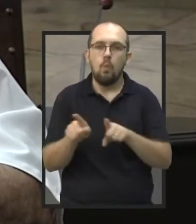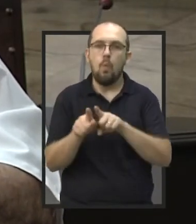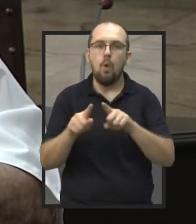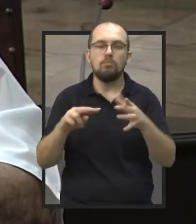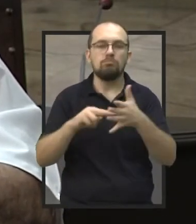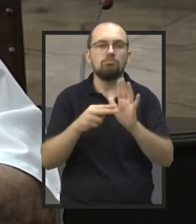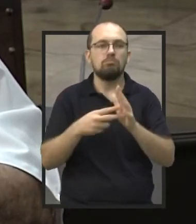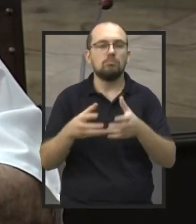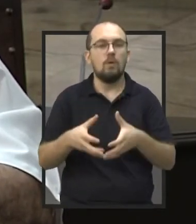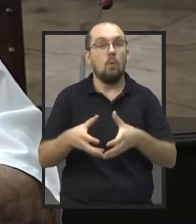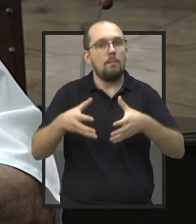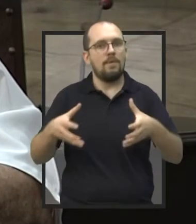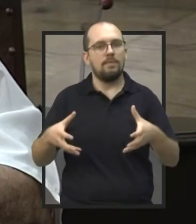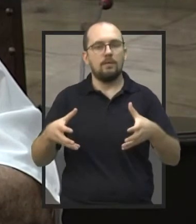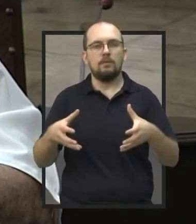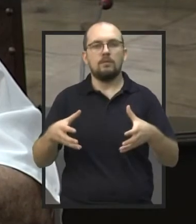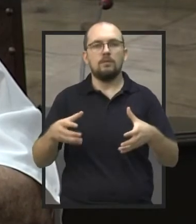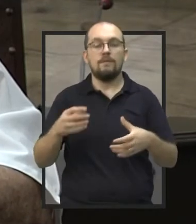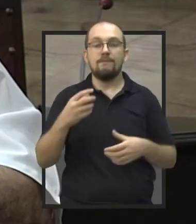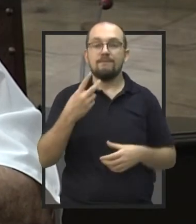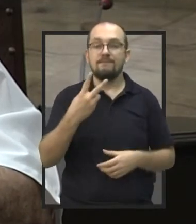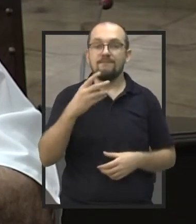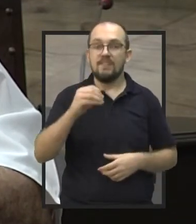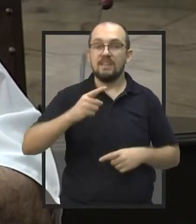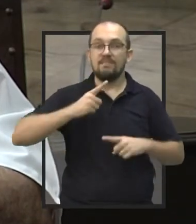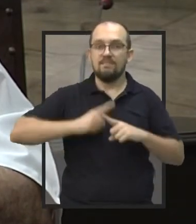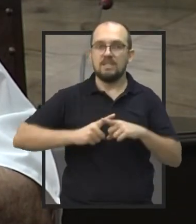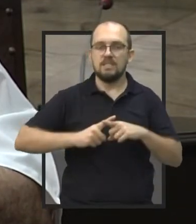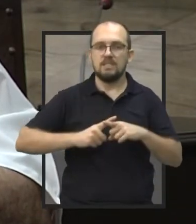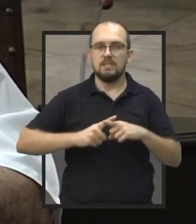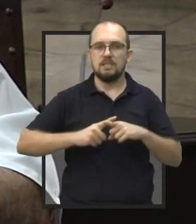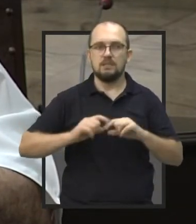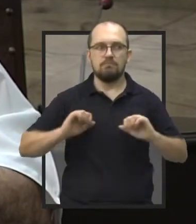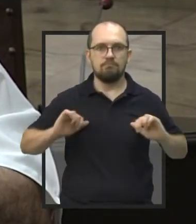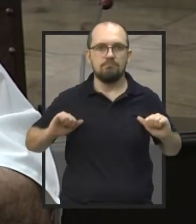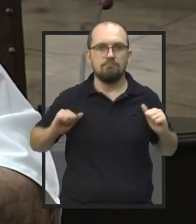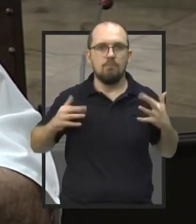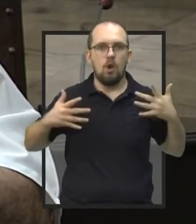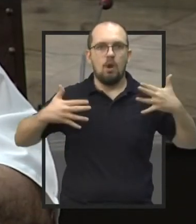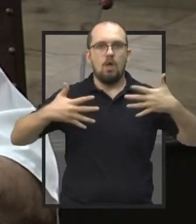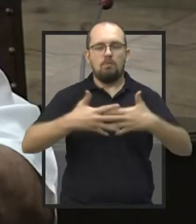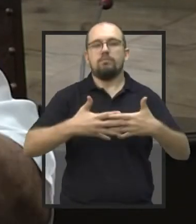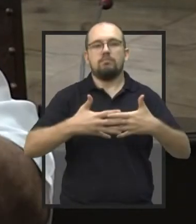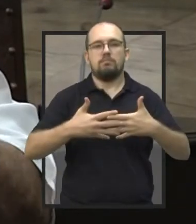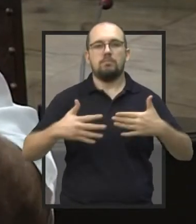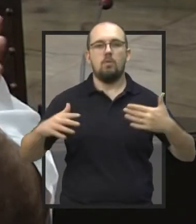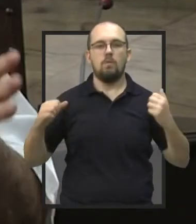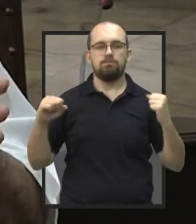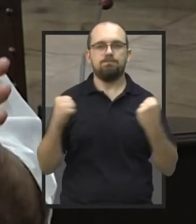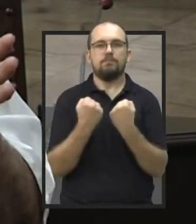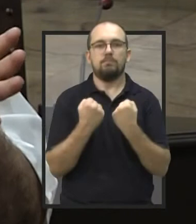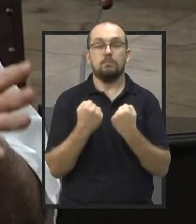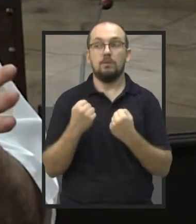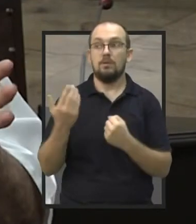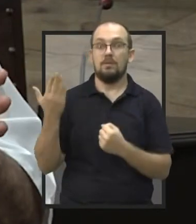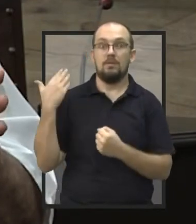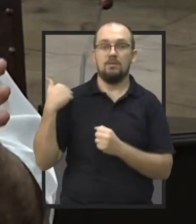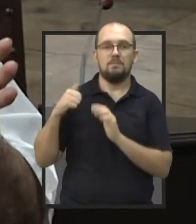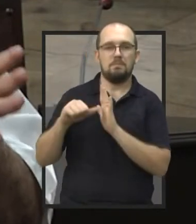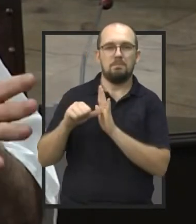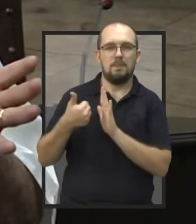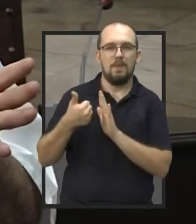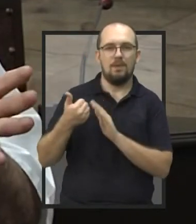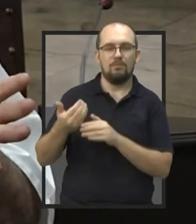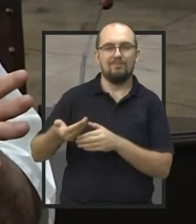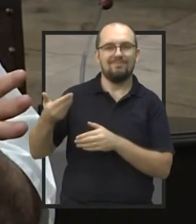de quase 20 vezes no estado imunológico das pessoas. Principalmente os primeiros que nós tomamos, os mais antigos,